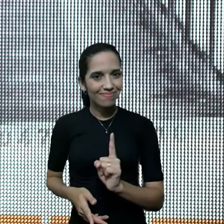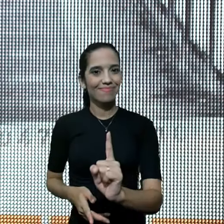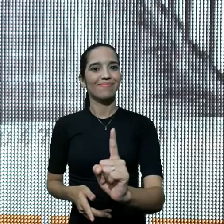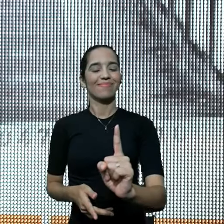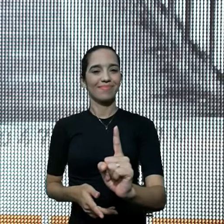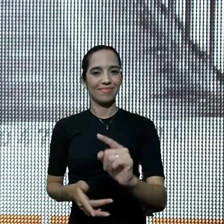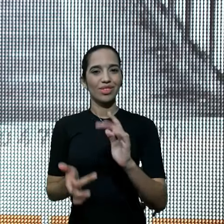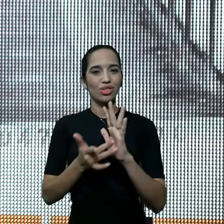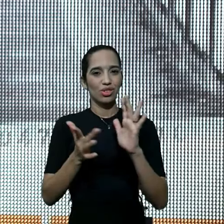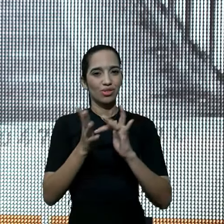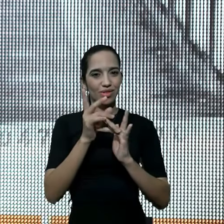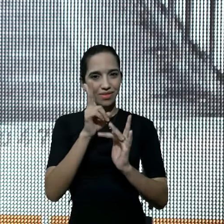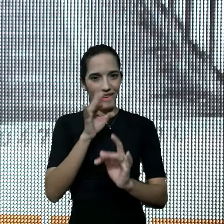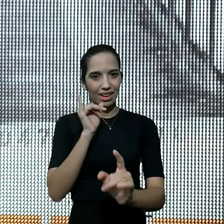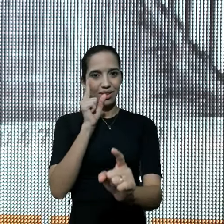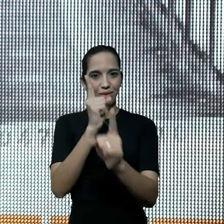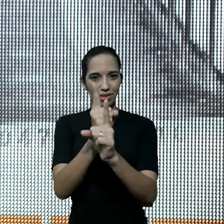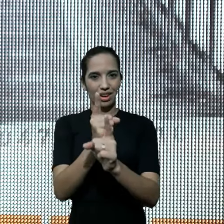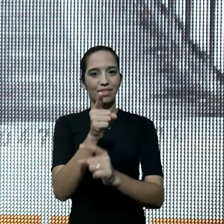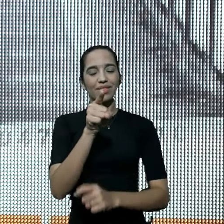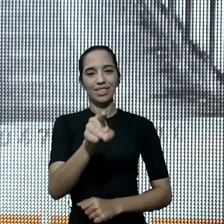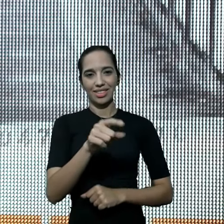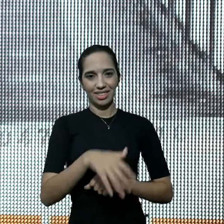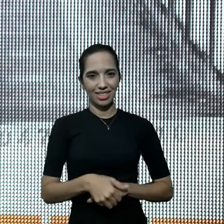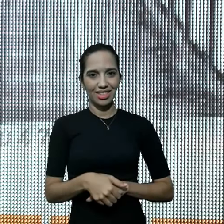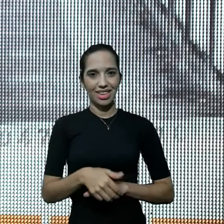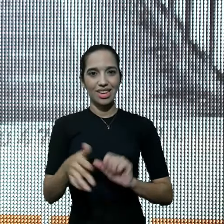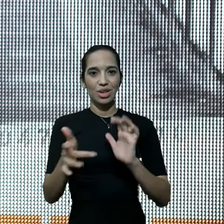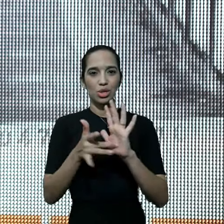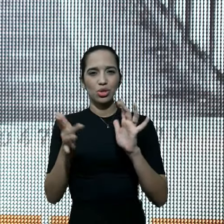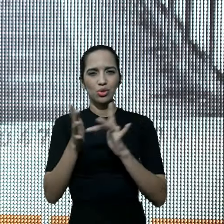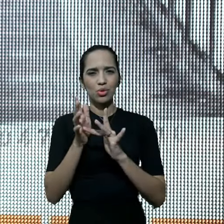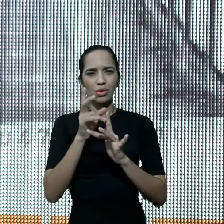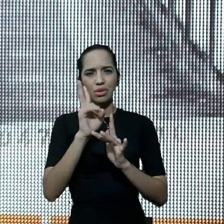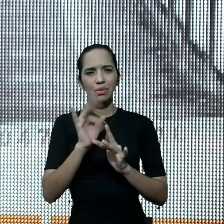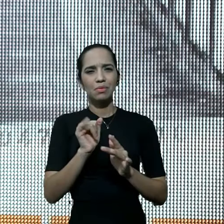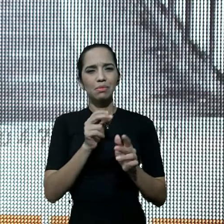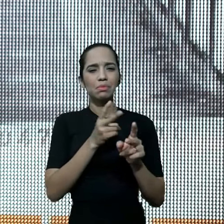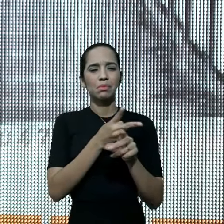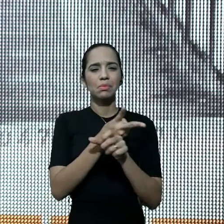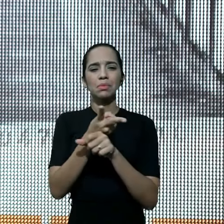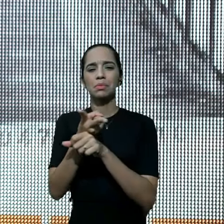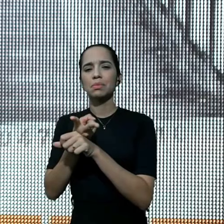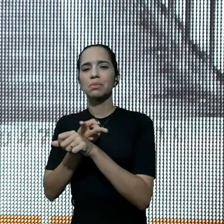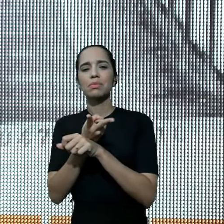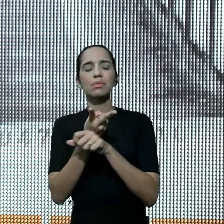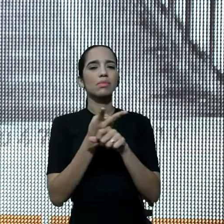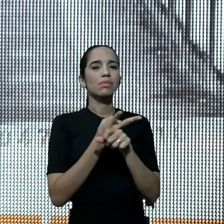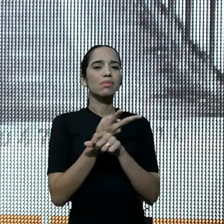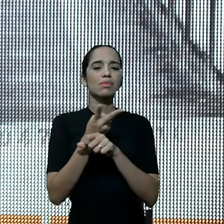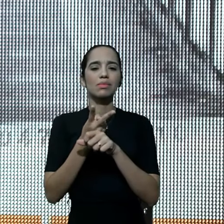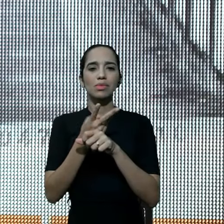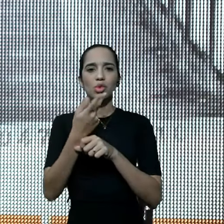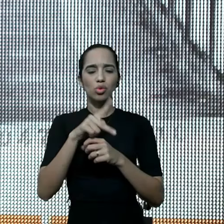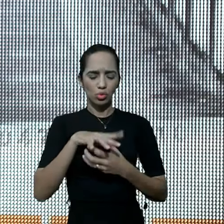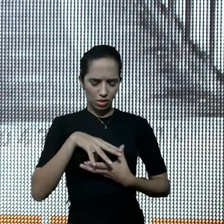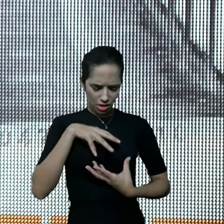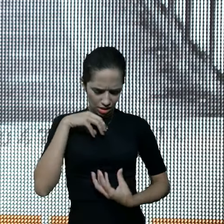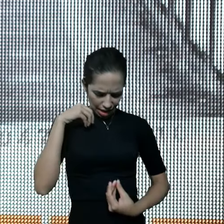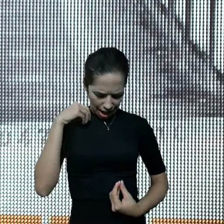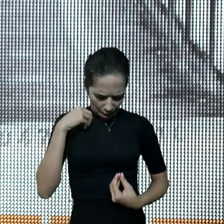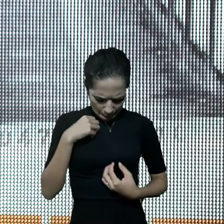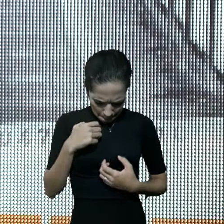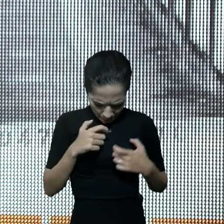é Jesus que vai ao seu encontro, é Jesus que vai nas terras áridas, nos lugares desérticos, da sua alma, naqueles